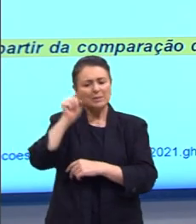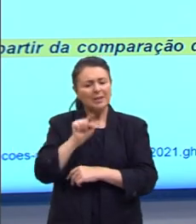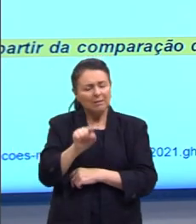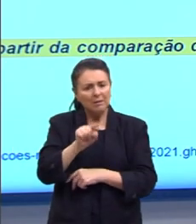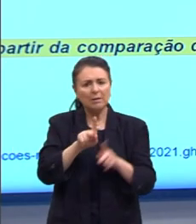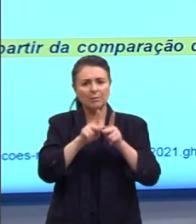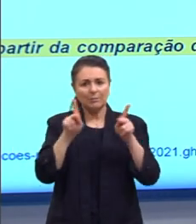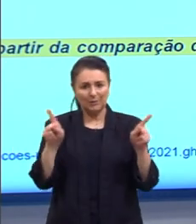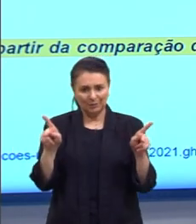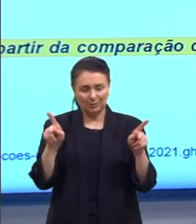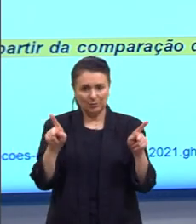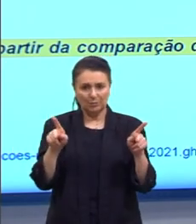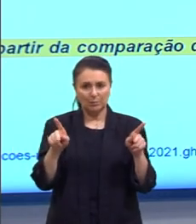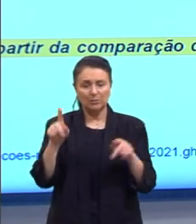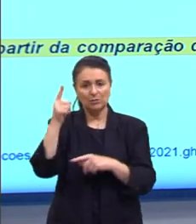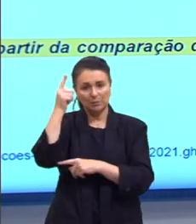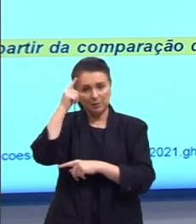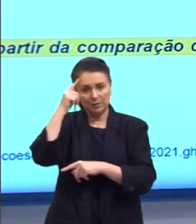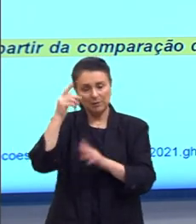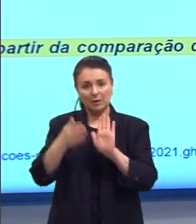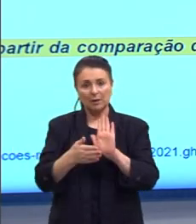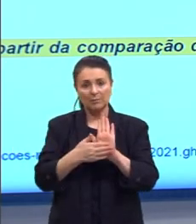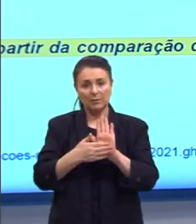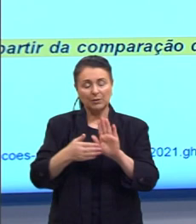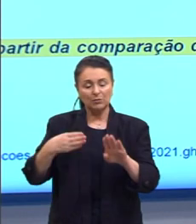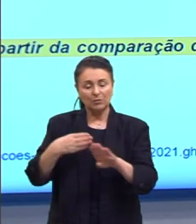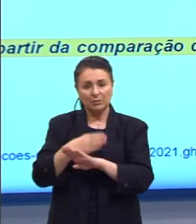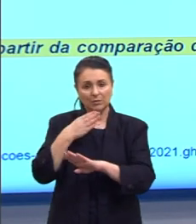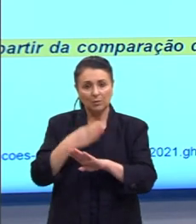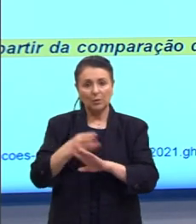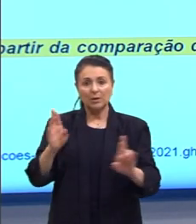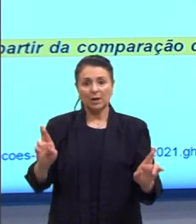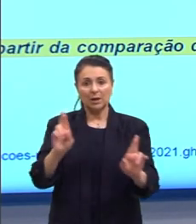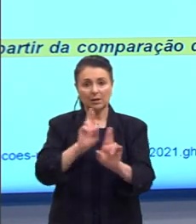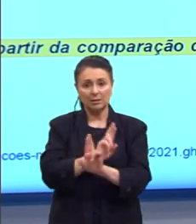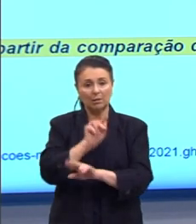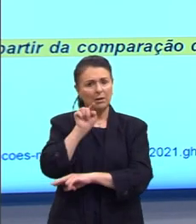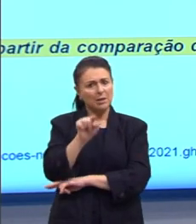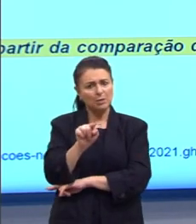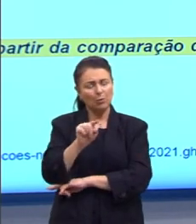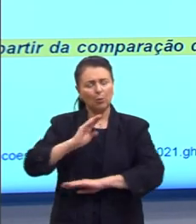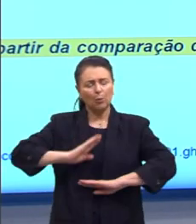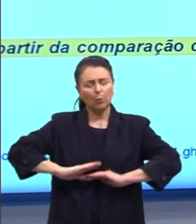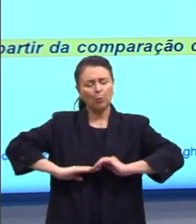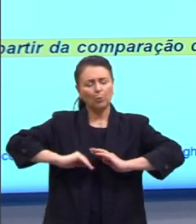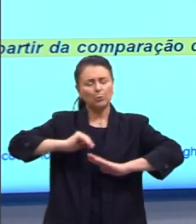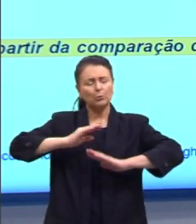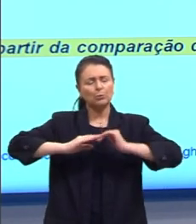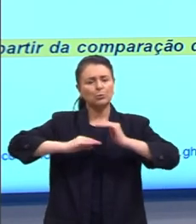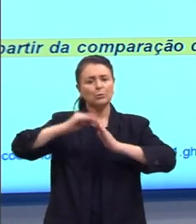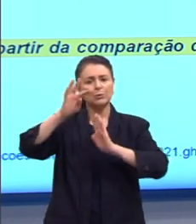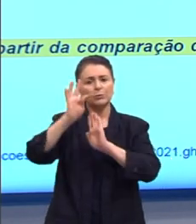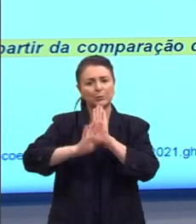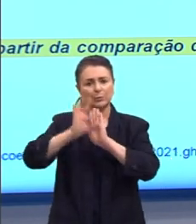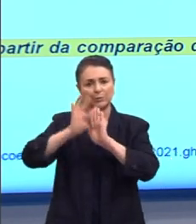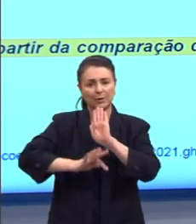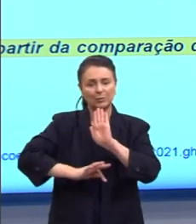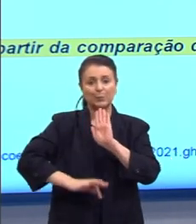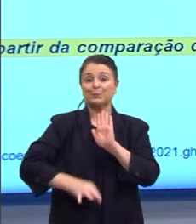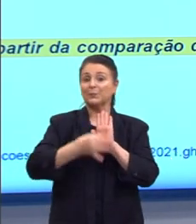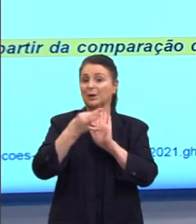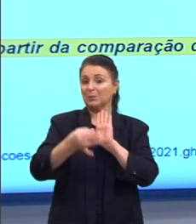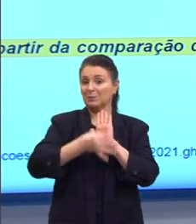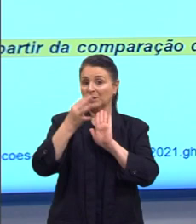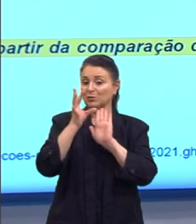para a gente pensar, então, numa proposta de intervenção em relação a isso, construindo o texto dissertativo-argumentativo